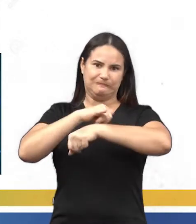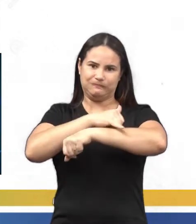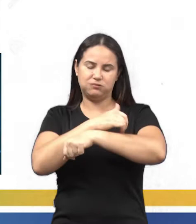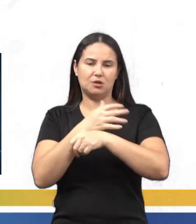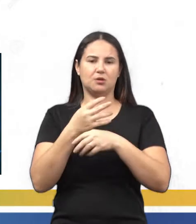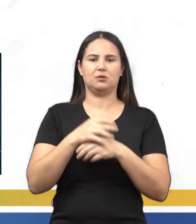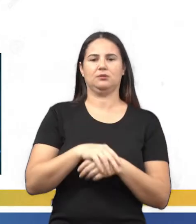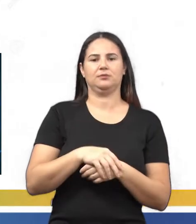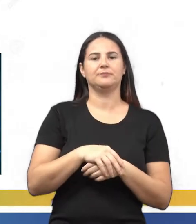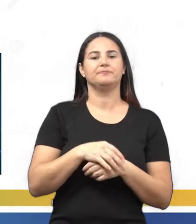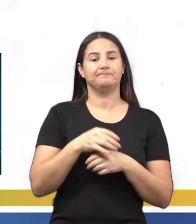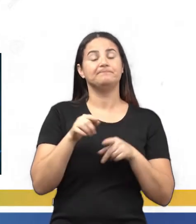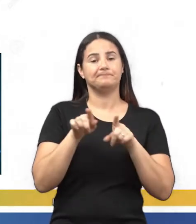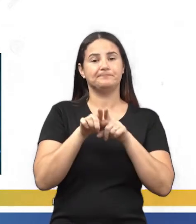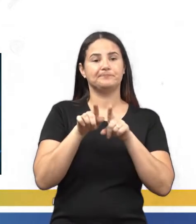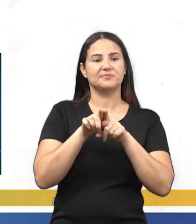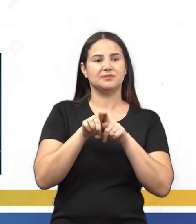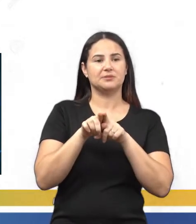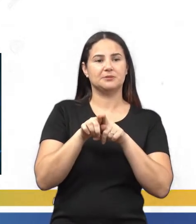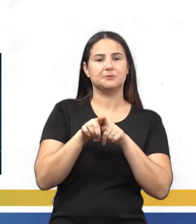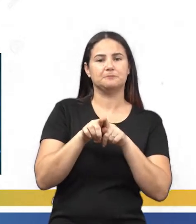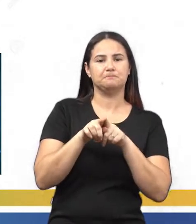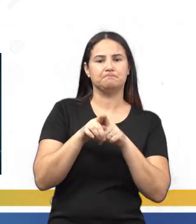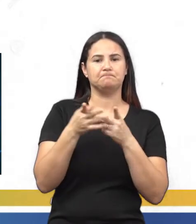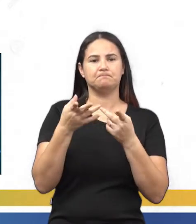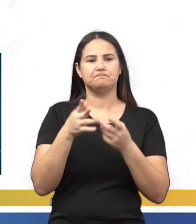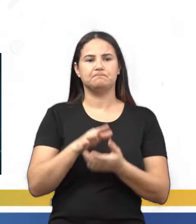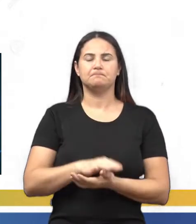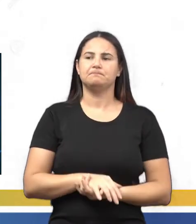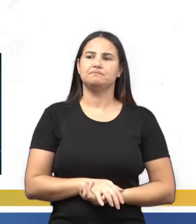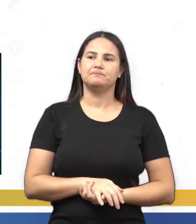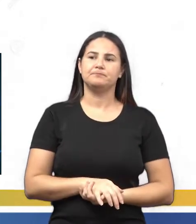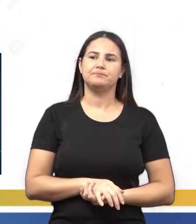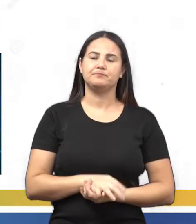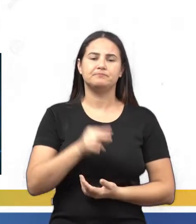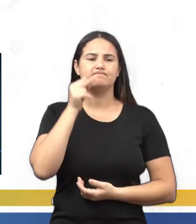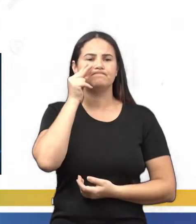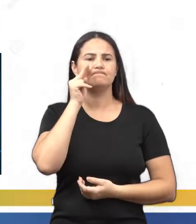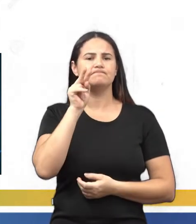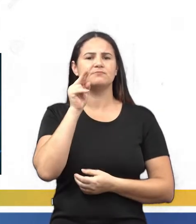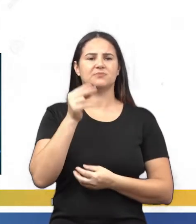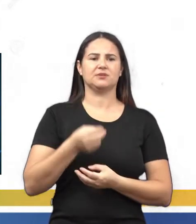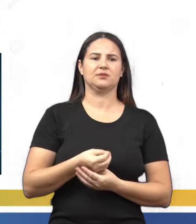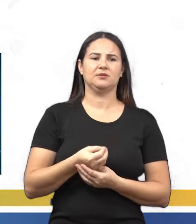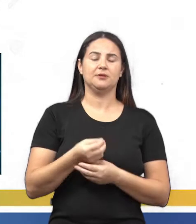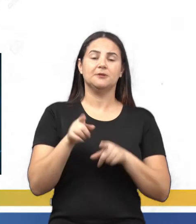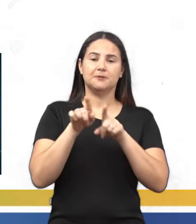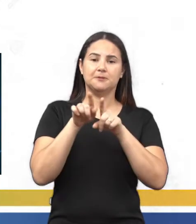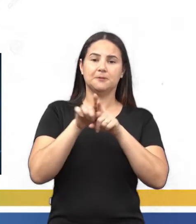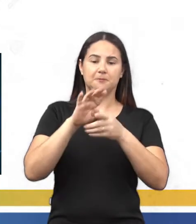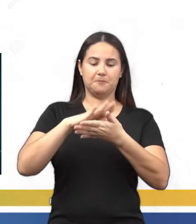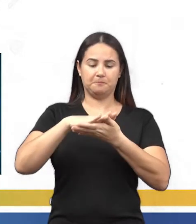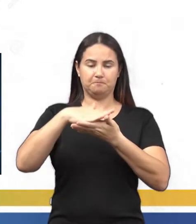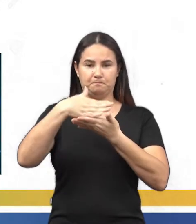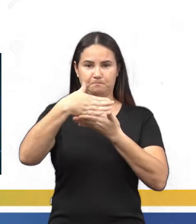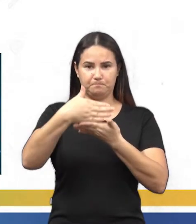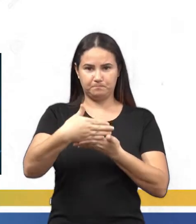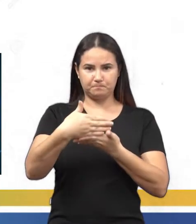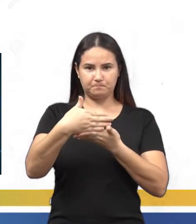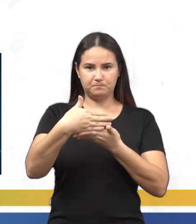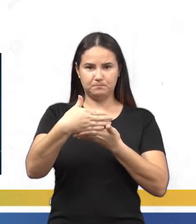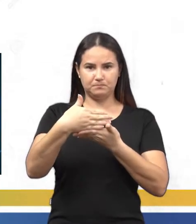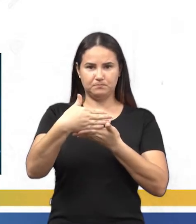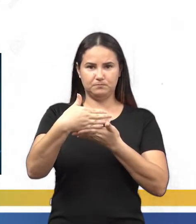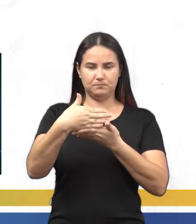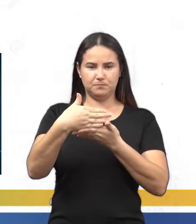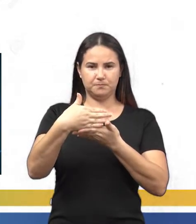muito aplicável na medicina. Outras aplicações também podemos ver, é também a questão dos computadores, a questão também